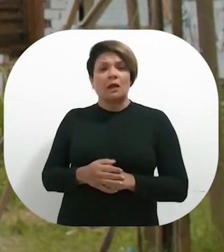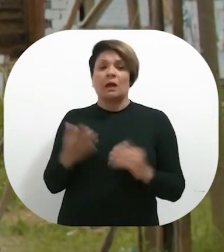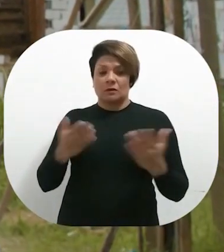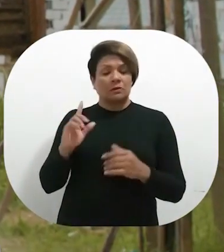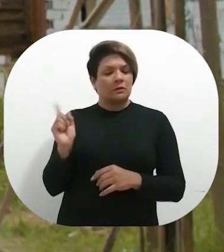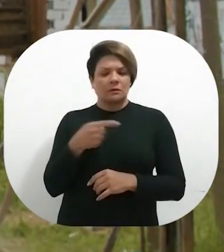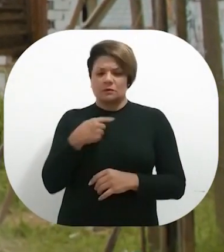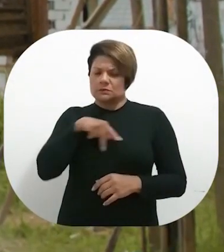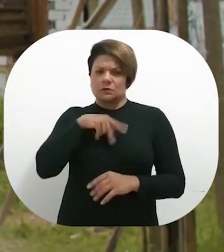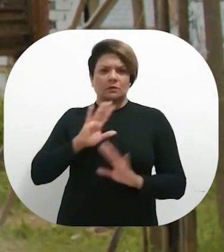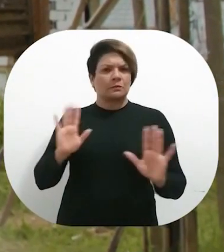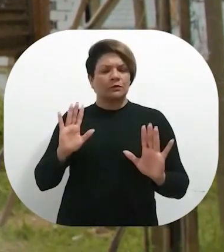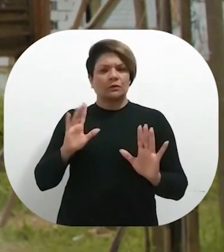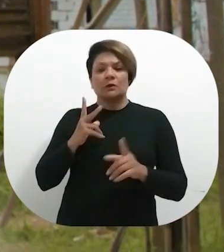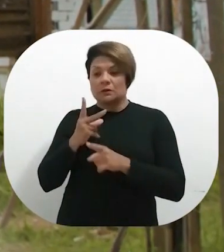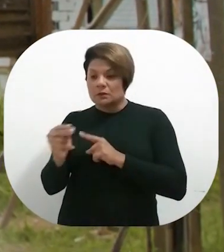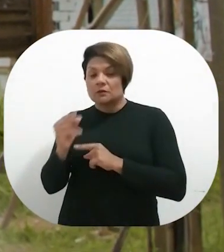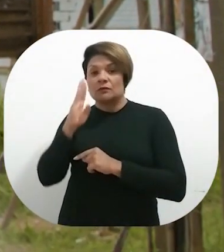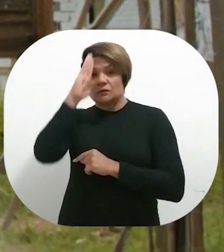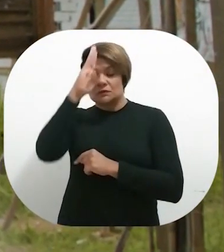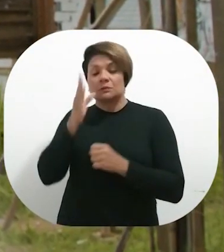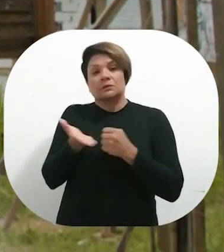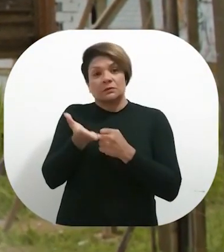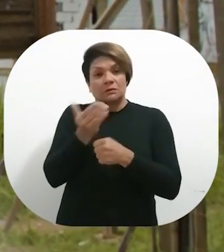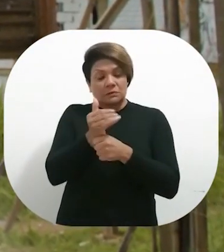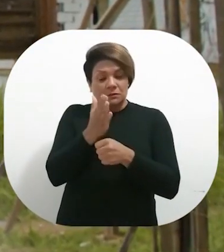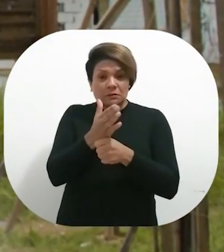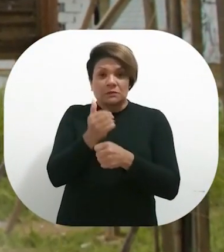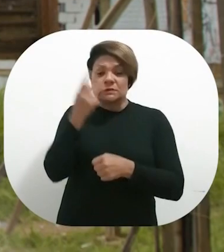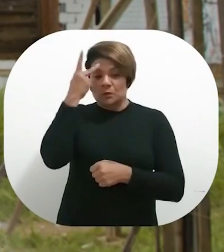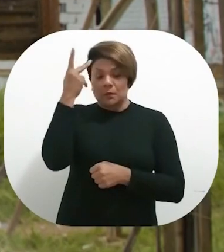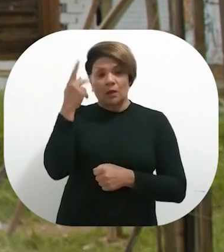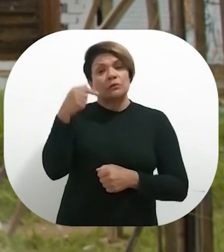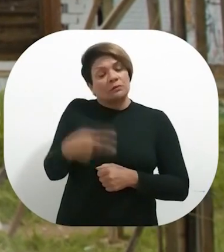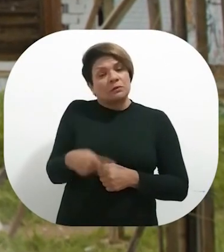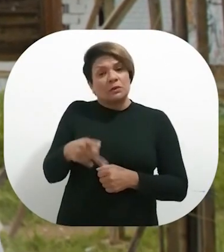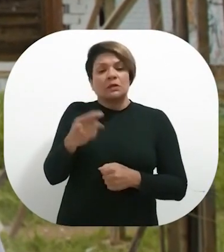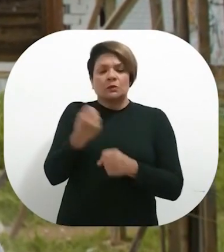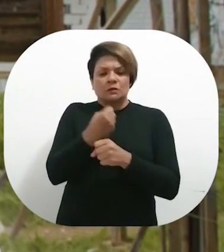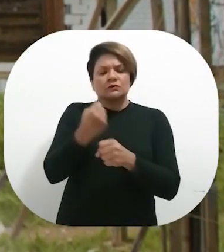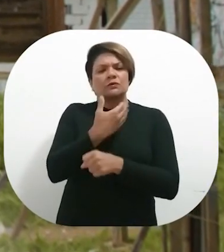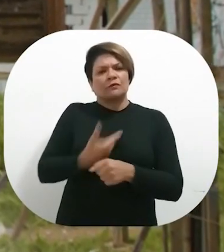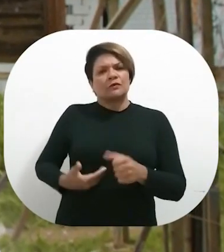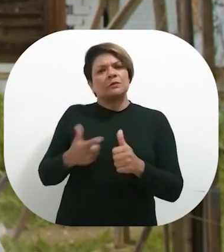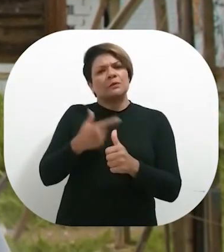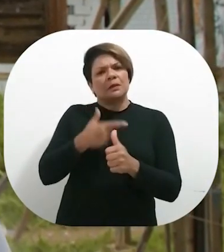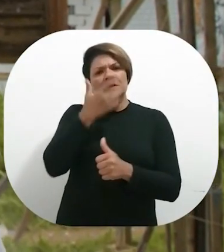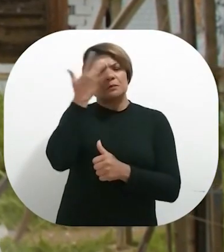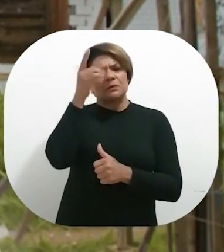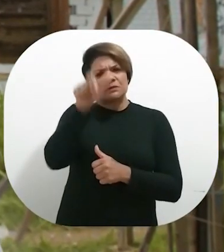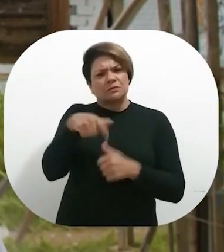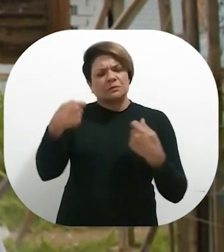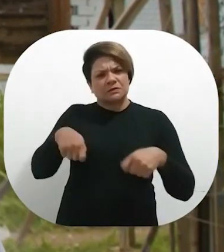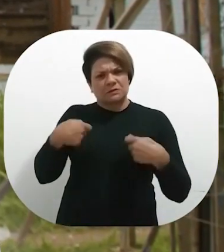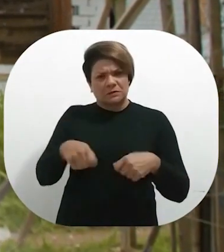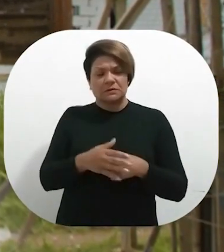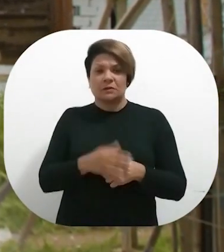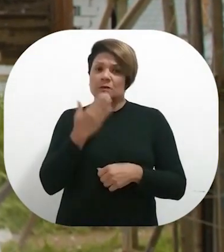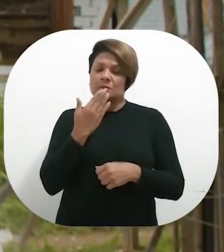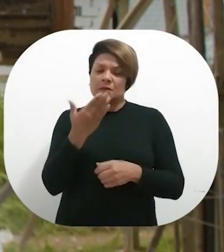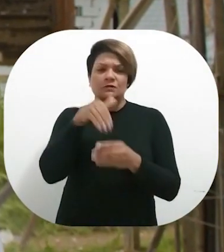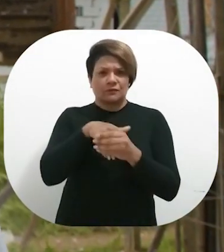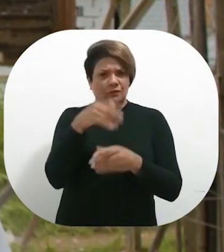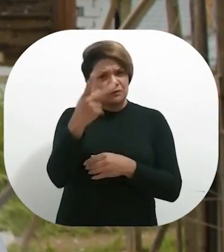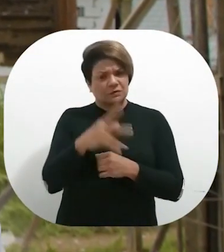Agora é nós por nós. Vamos derrotar Bolsonaro e o fascismo em São Paulo e construir um governo primeiro para quem mais